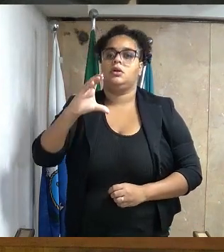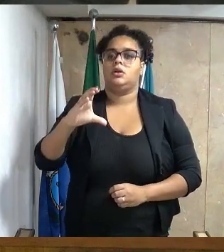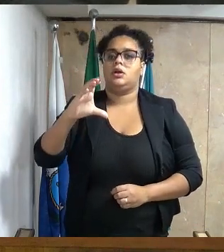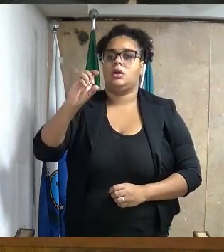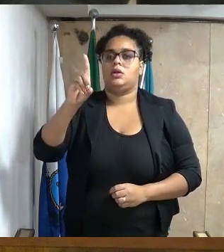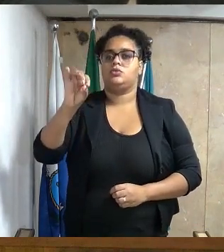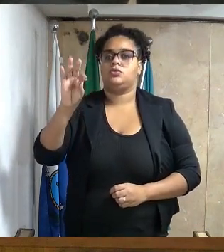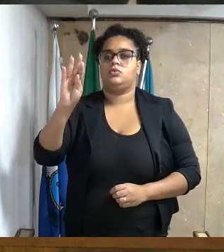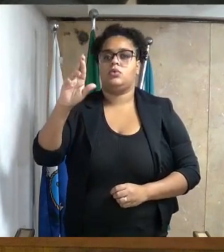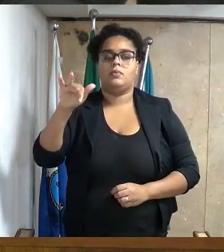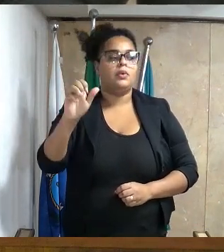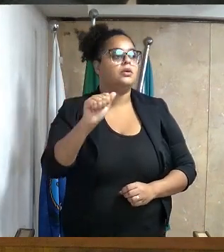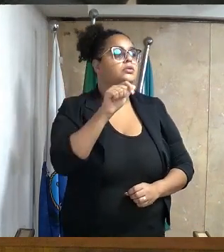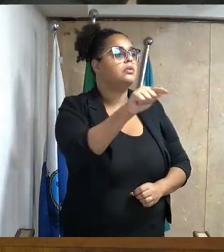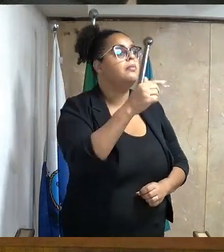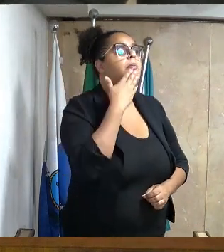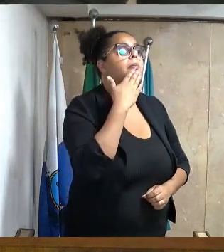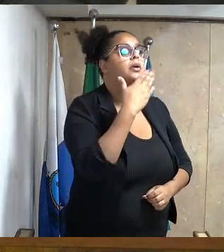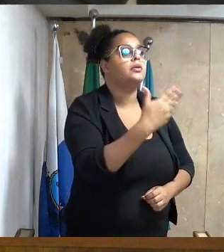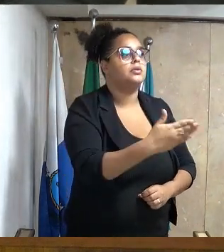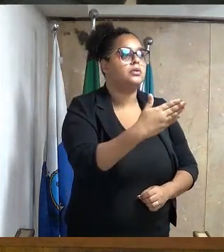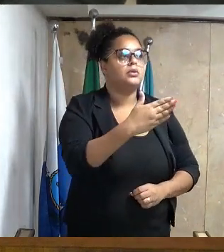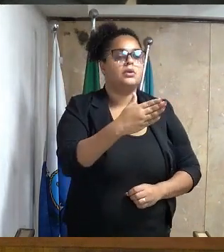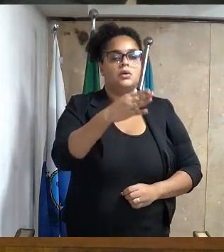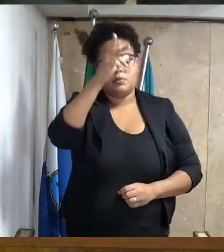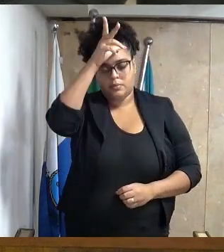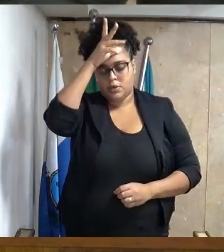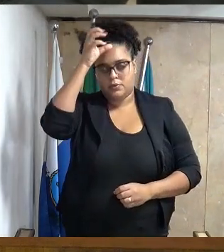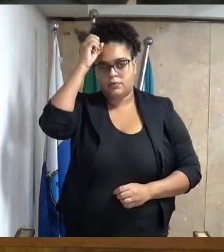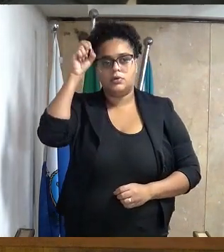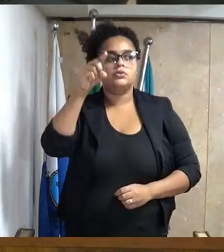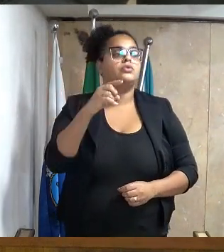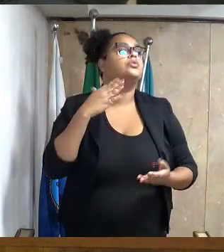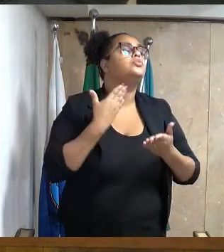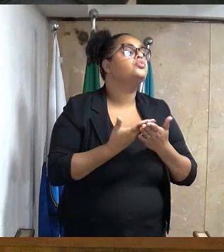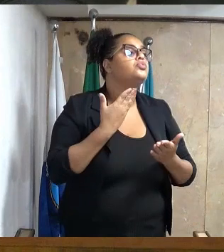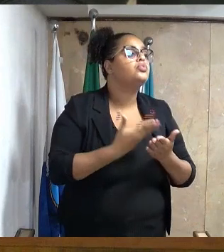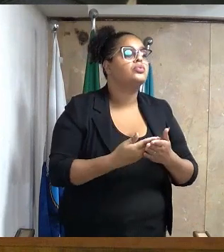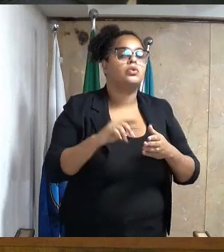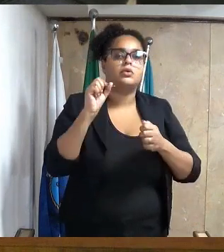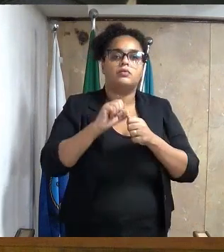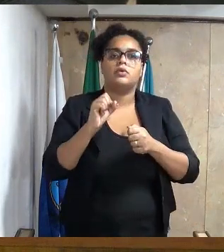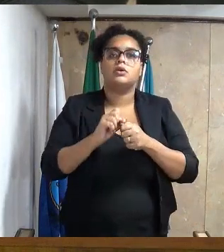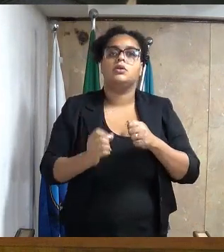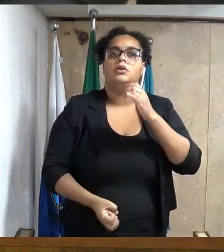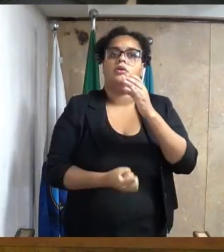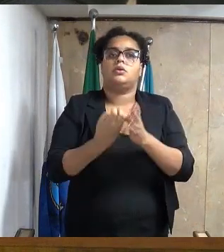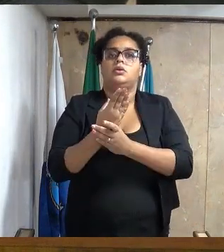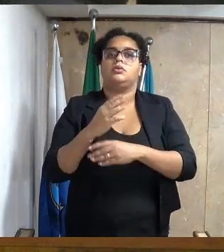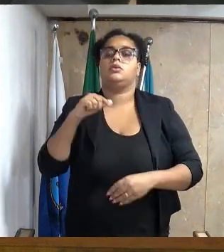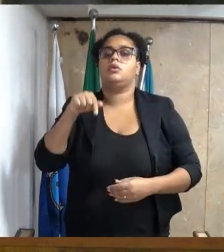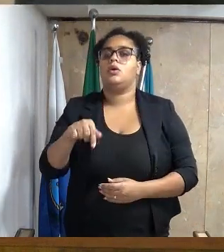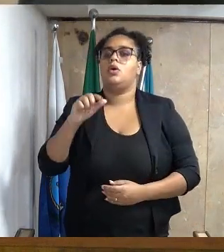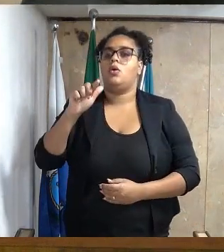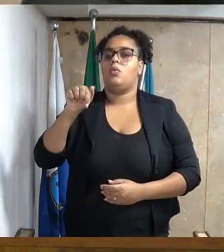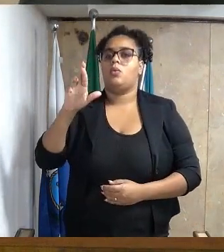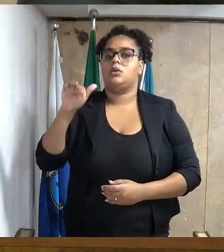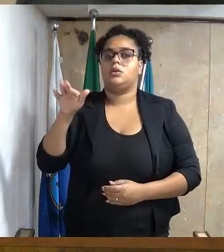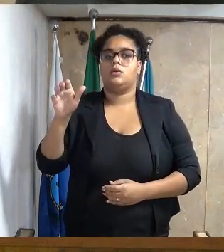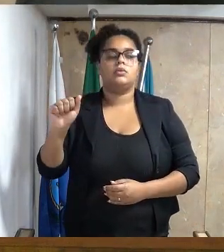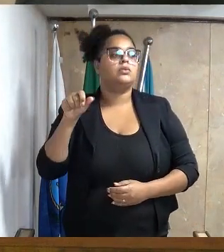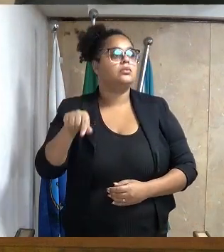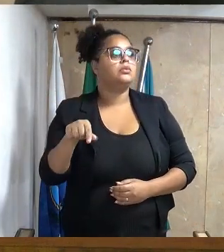Oliveira Tomás. Solicitando, senhor presidente, senhor prefeito, um estudo no sentido de construir guarda-corpo na Avenida